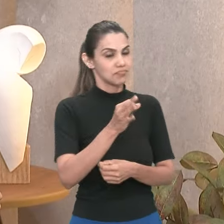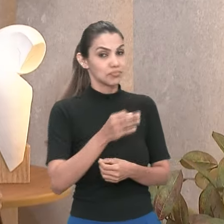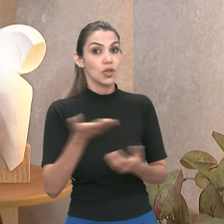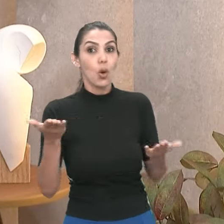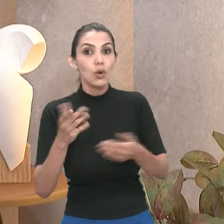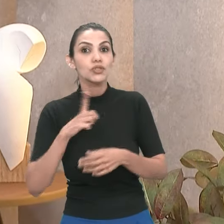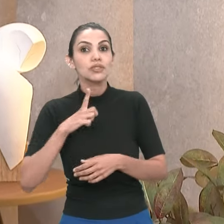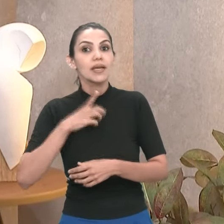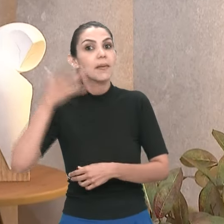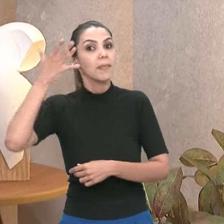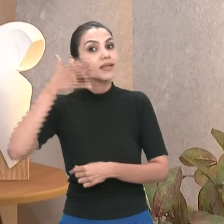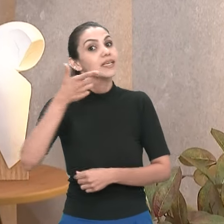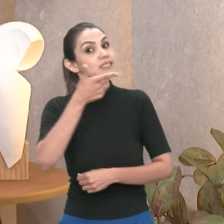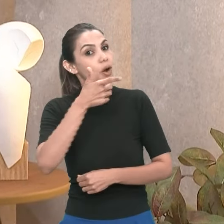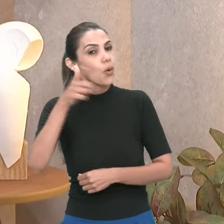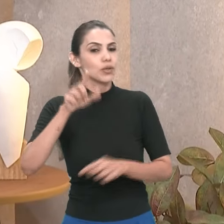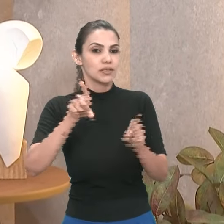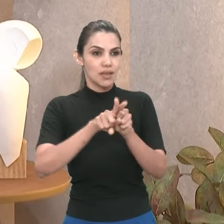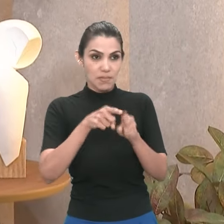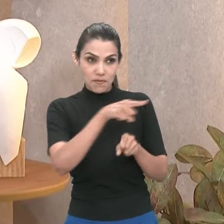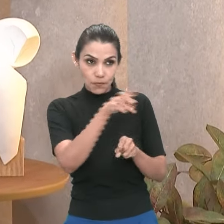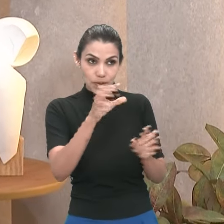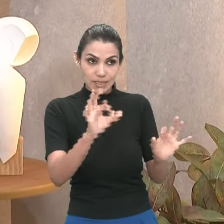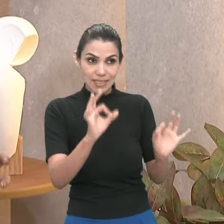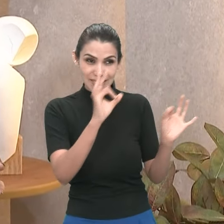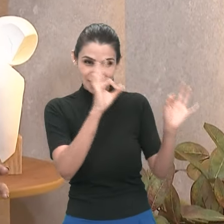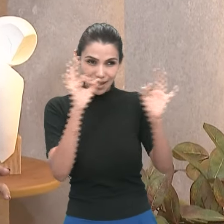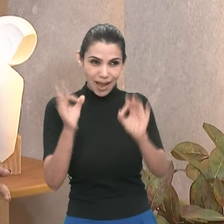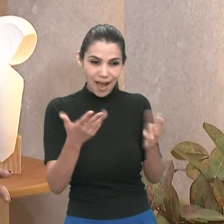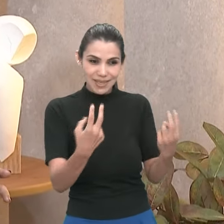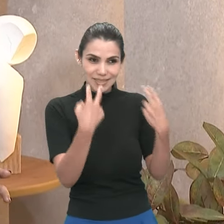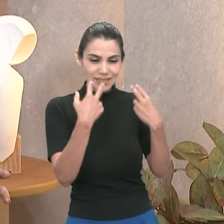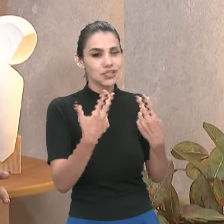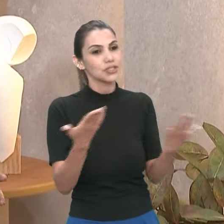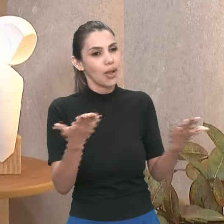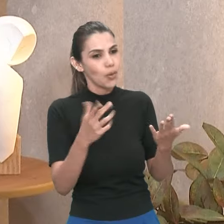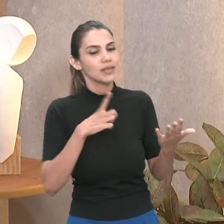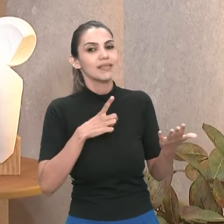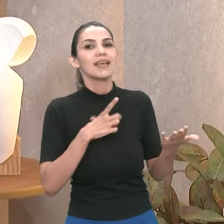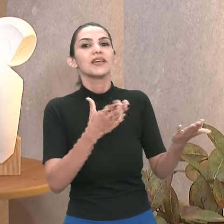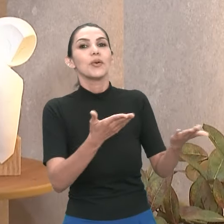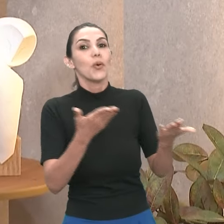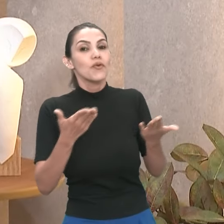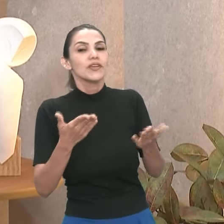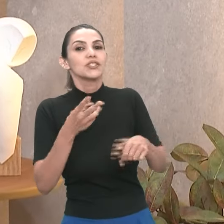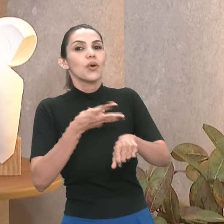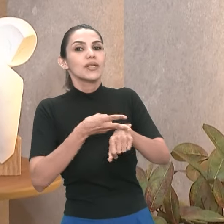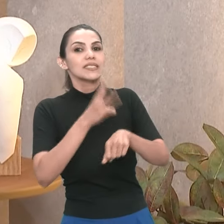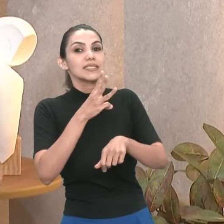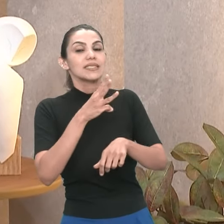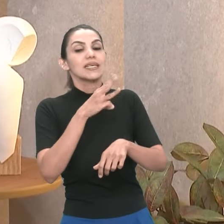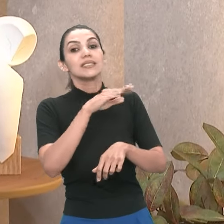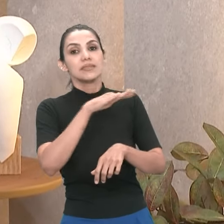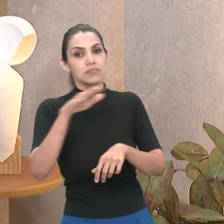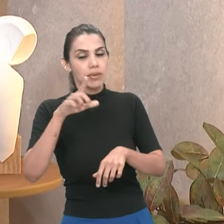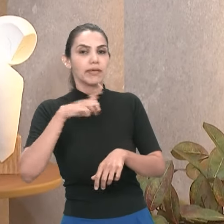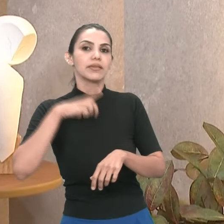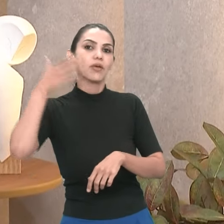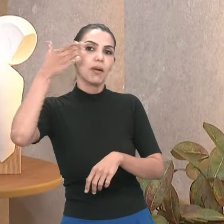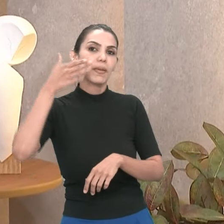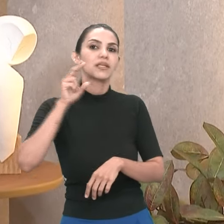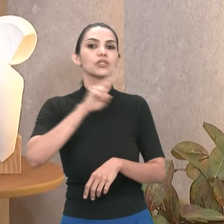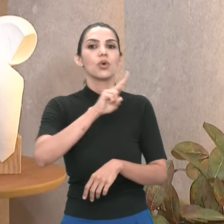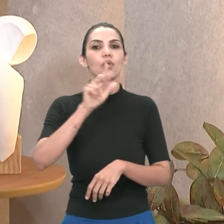deixo o convite para você que está nos assistindo aí ao vivo. Nós temos uma palestra às 3h30, com o Guilherme Franco, que vai falar sobre